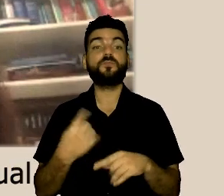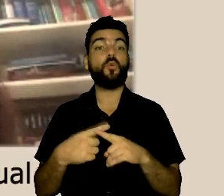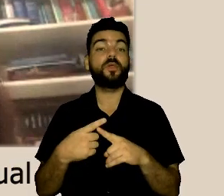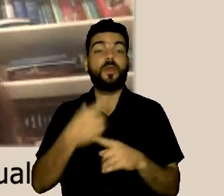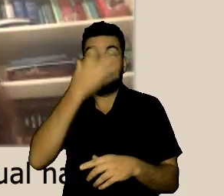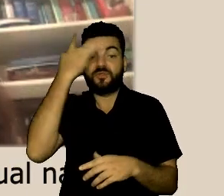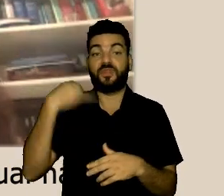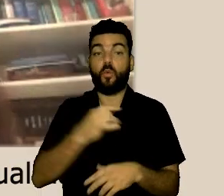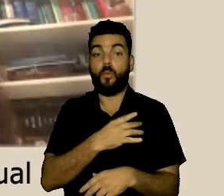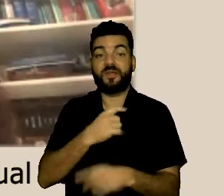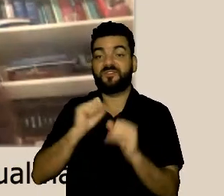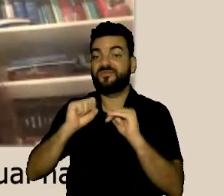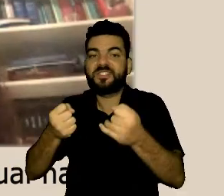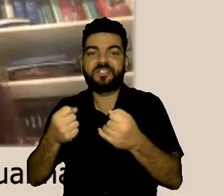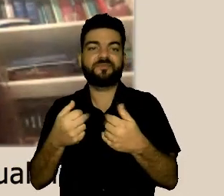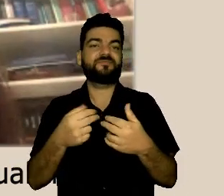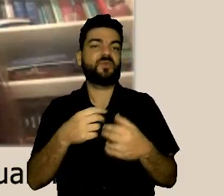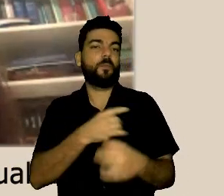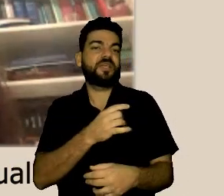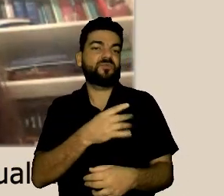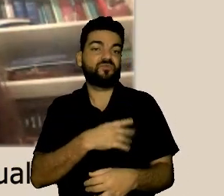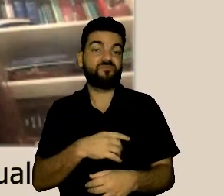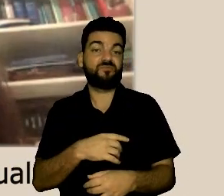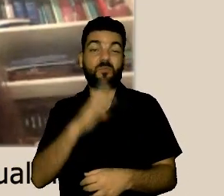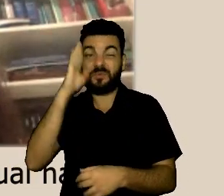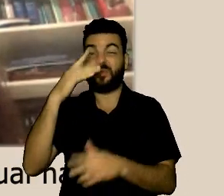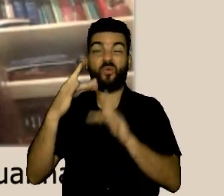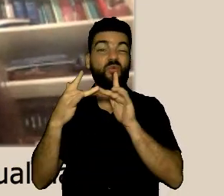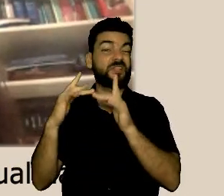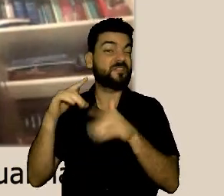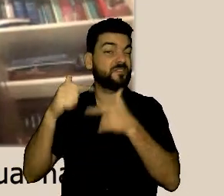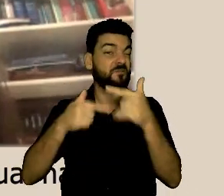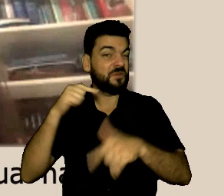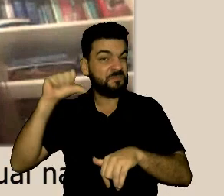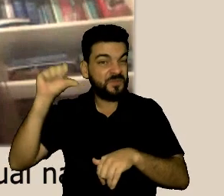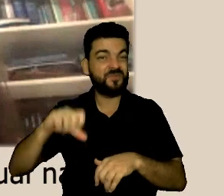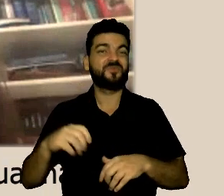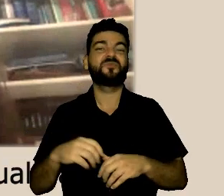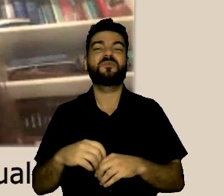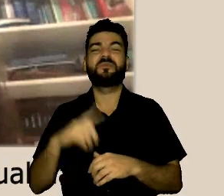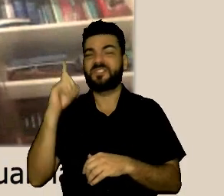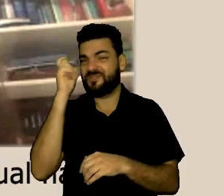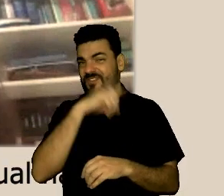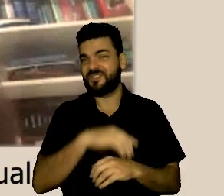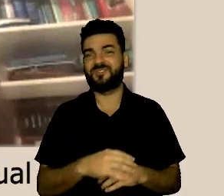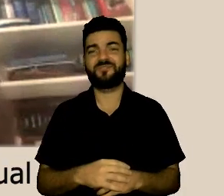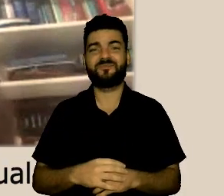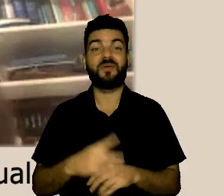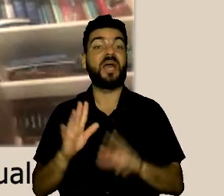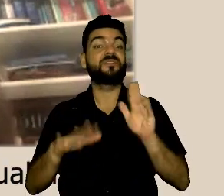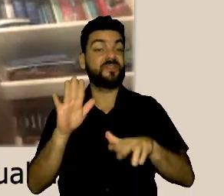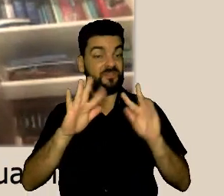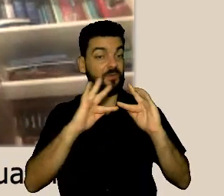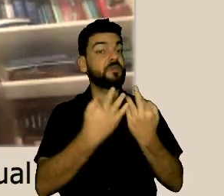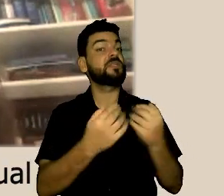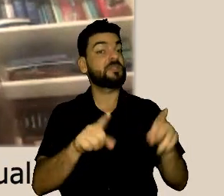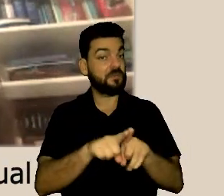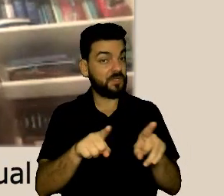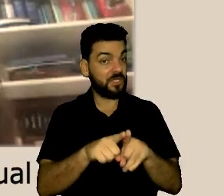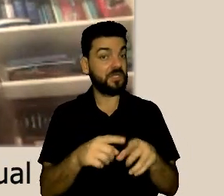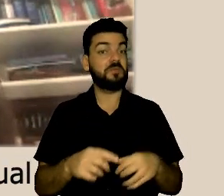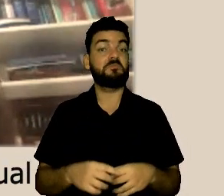nas relações com a sua família, nas amizades que elas têm, porque acaba